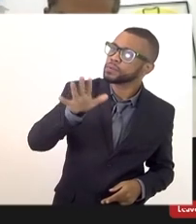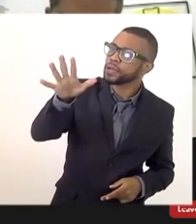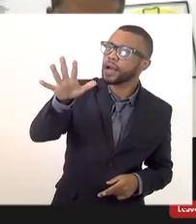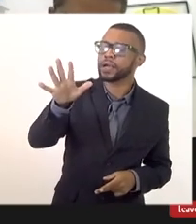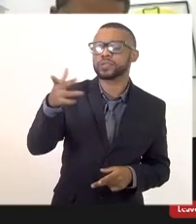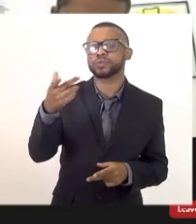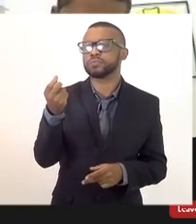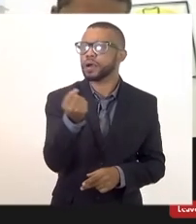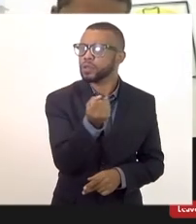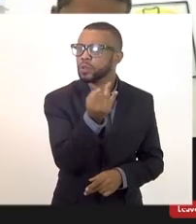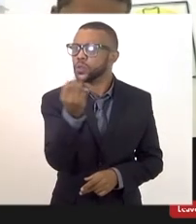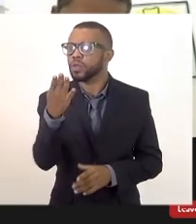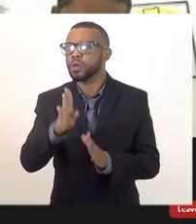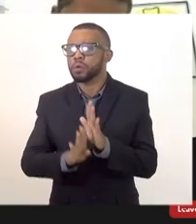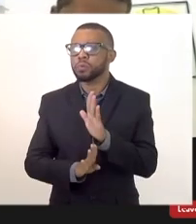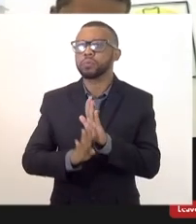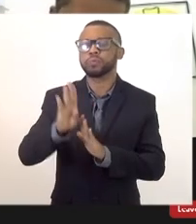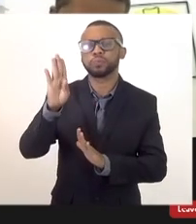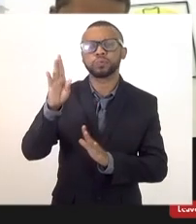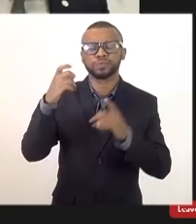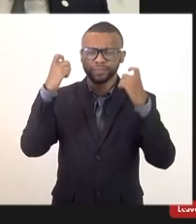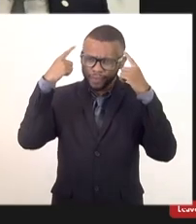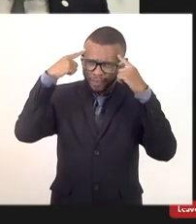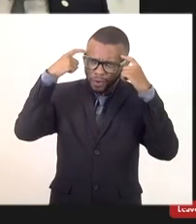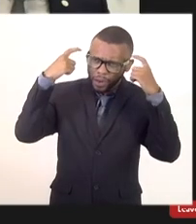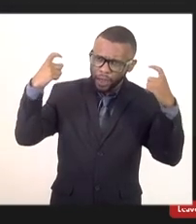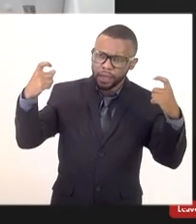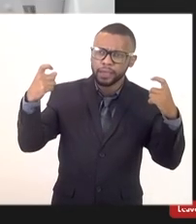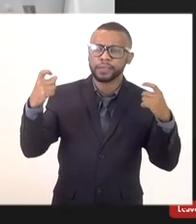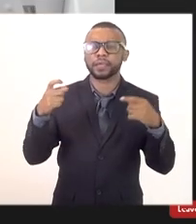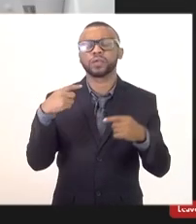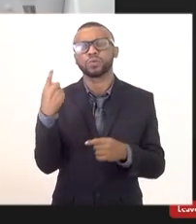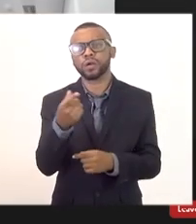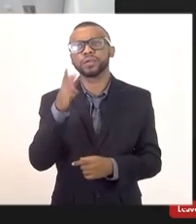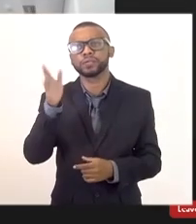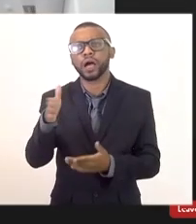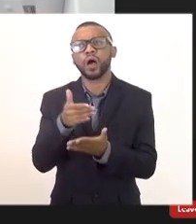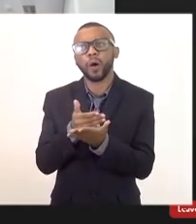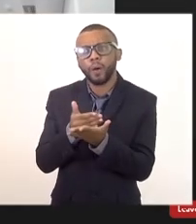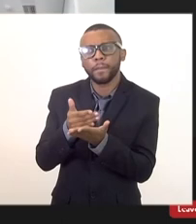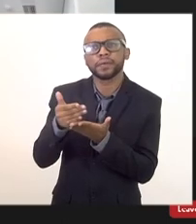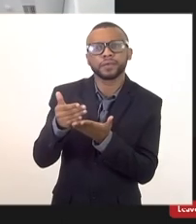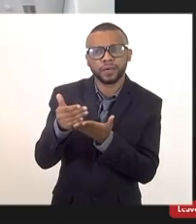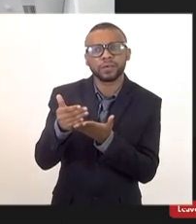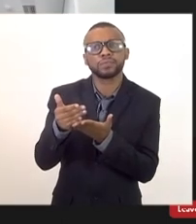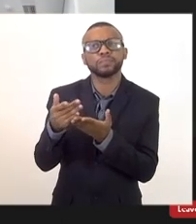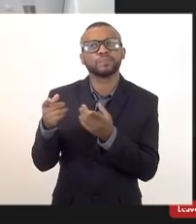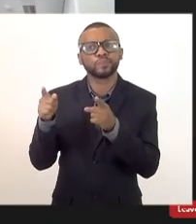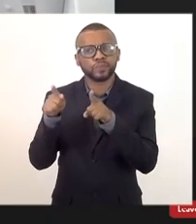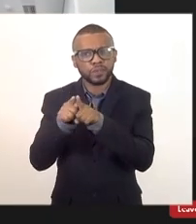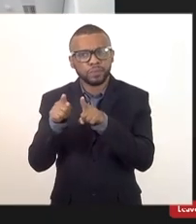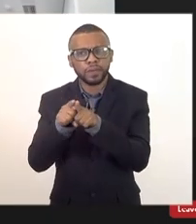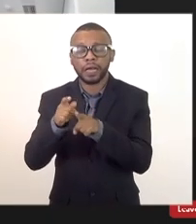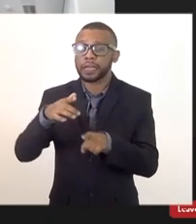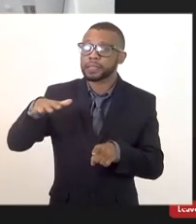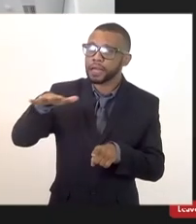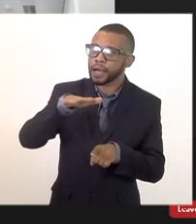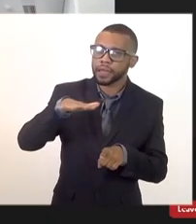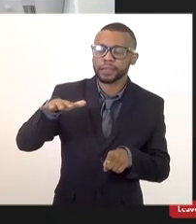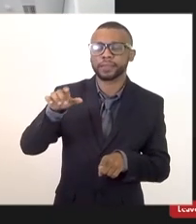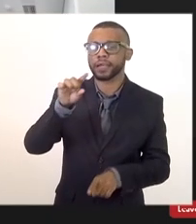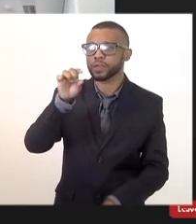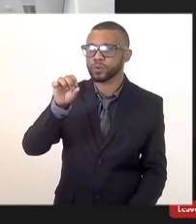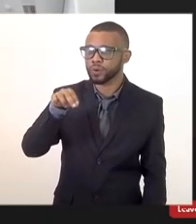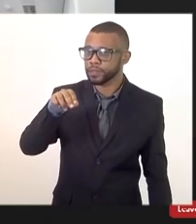de violência às crianças desse estado e já começamos essas visitas semana que vem estaremos nas comunidades ali da região da zona norte